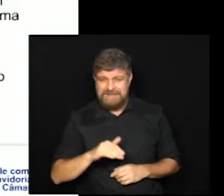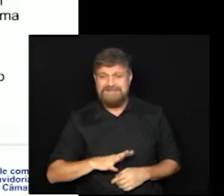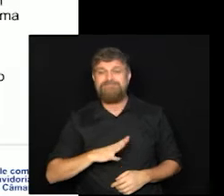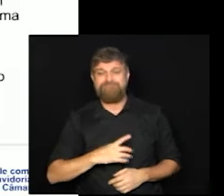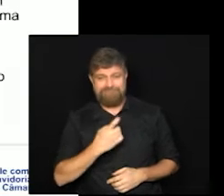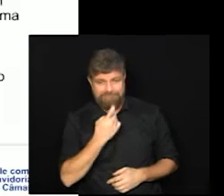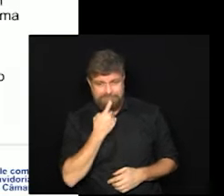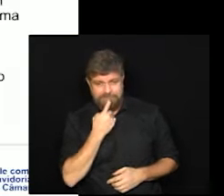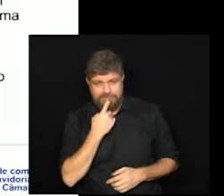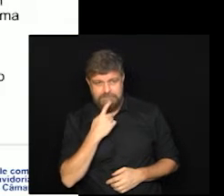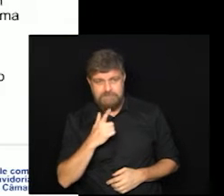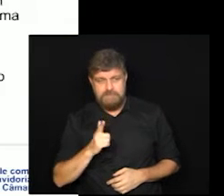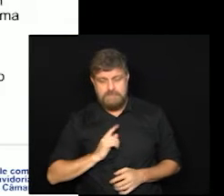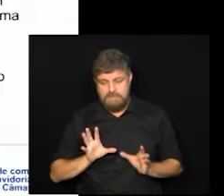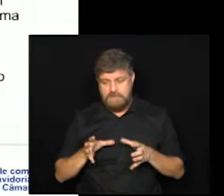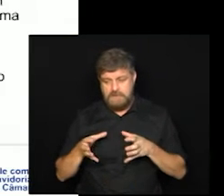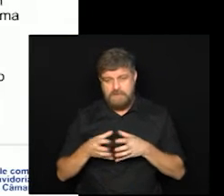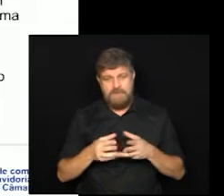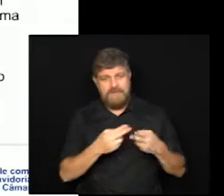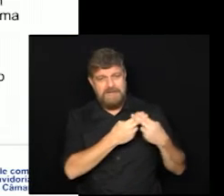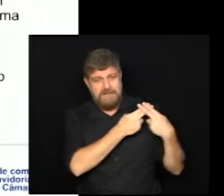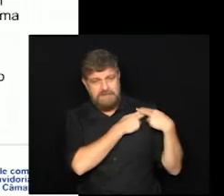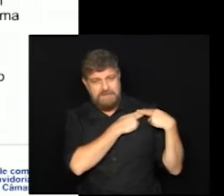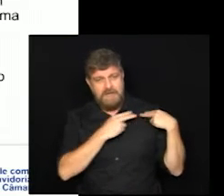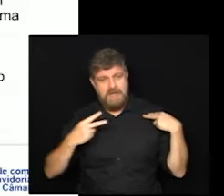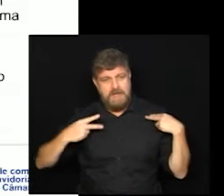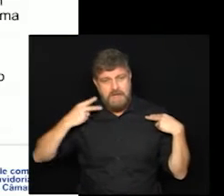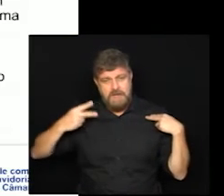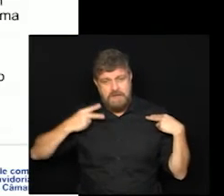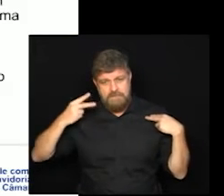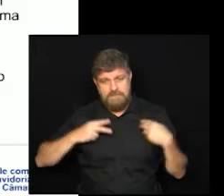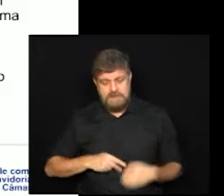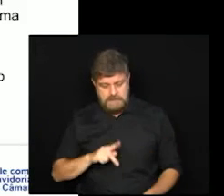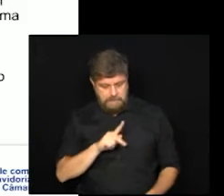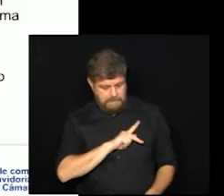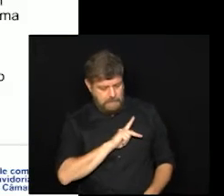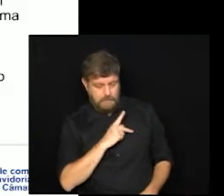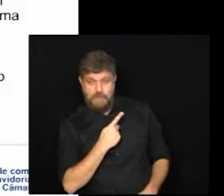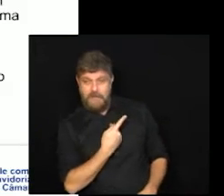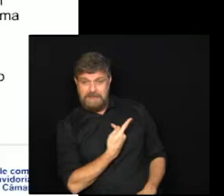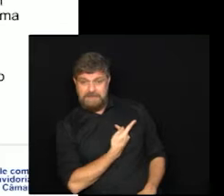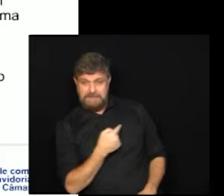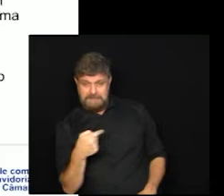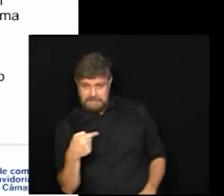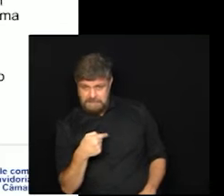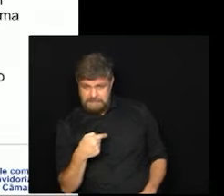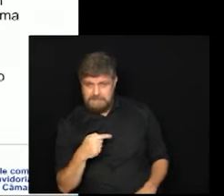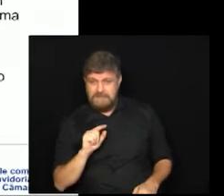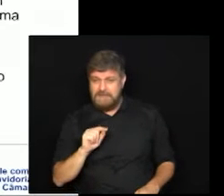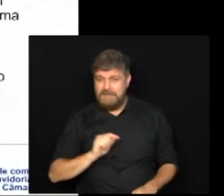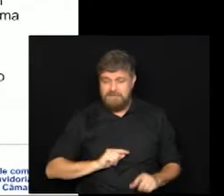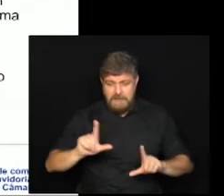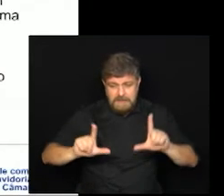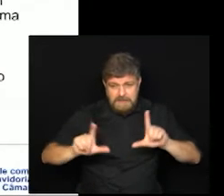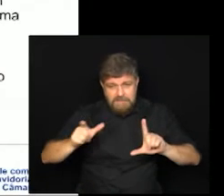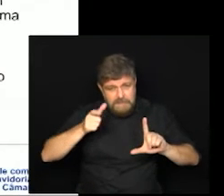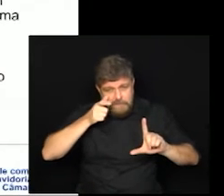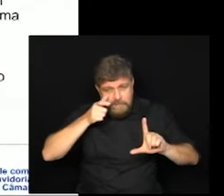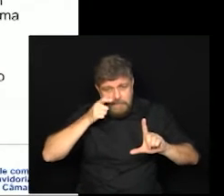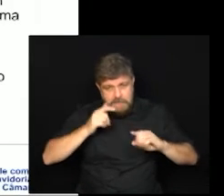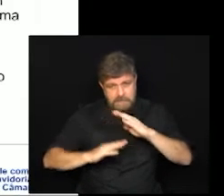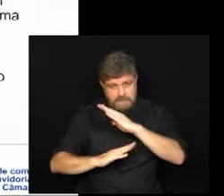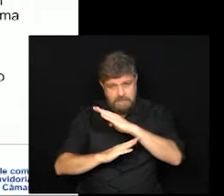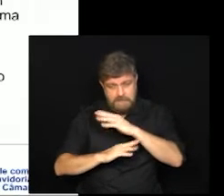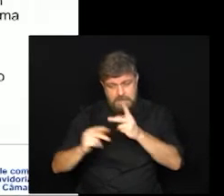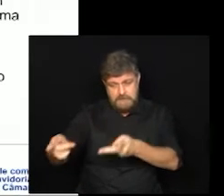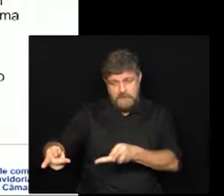Campinas essa comissão é presidida pelo vereador Paulo Haddad então você que assiste a TV Câmara Campinas